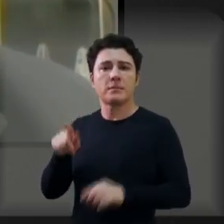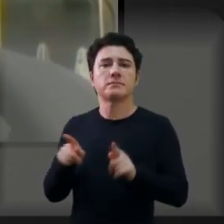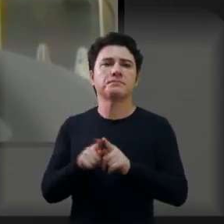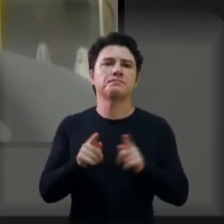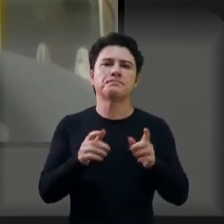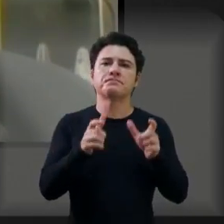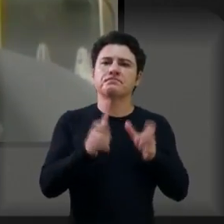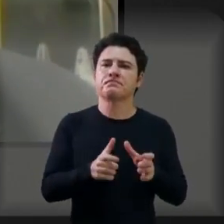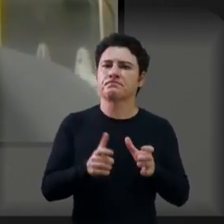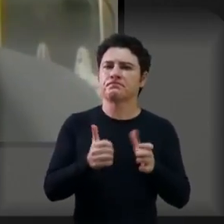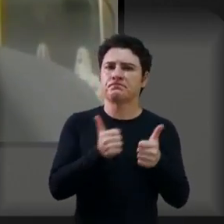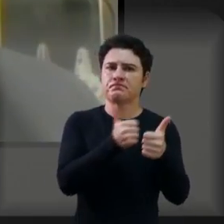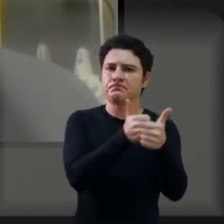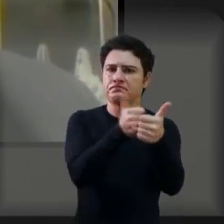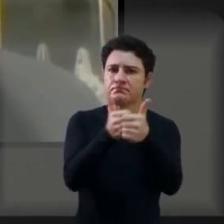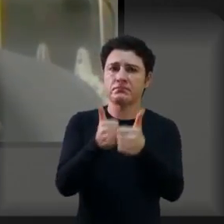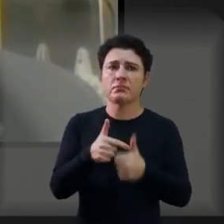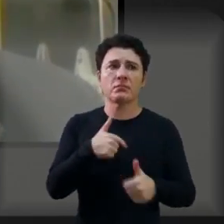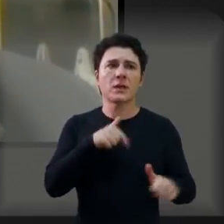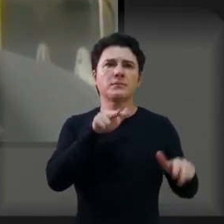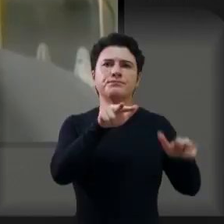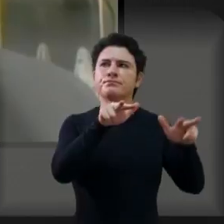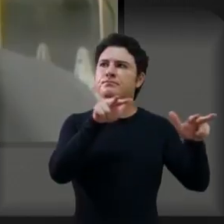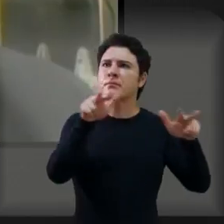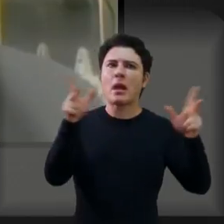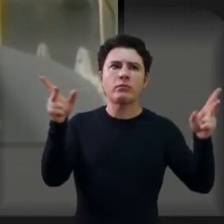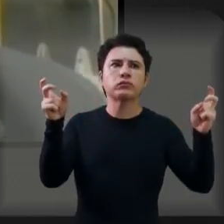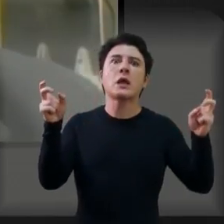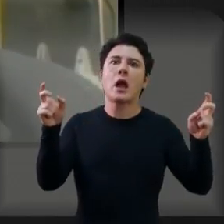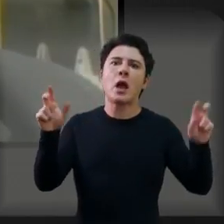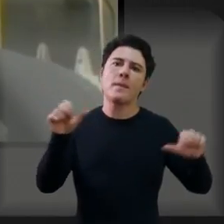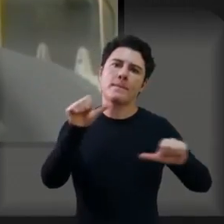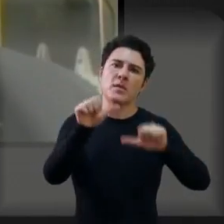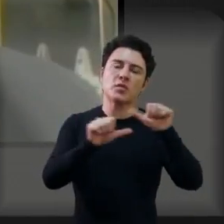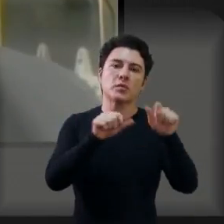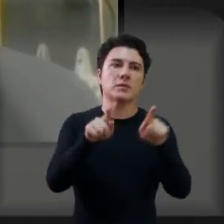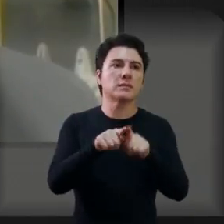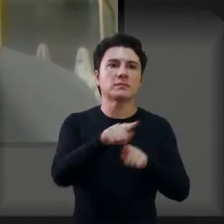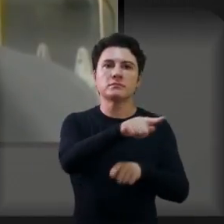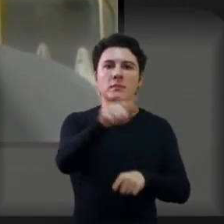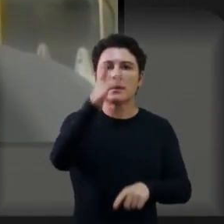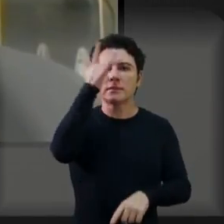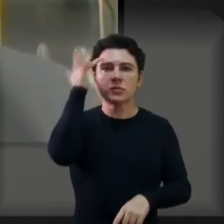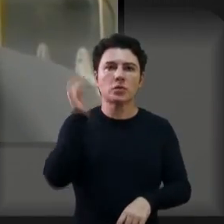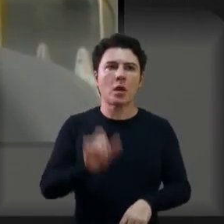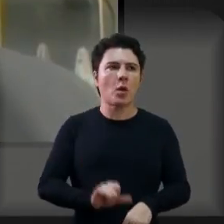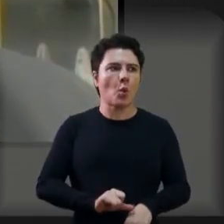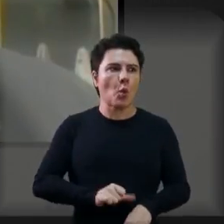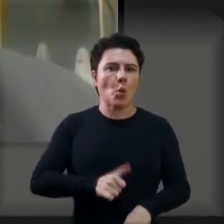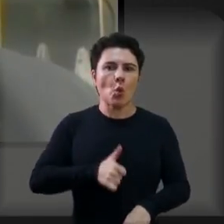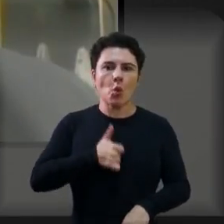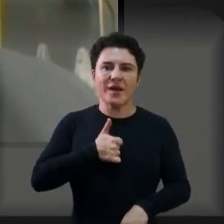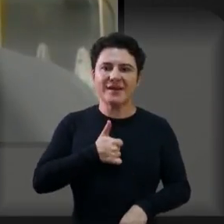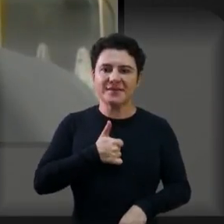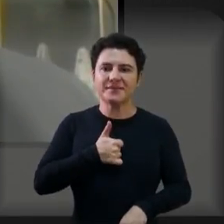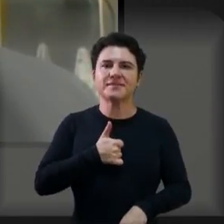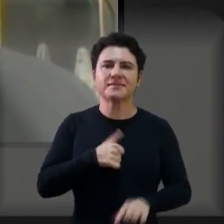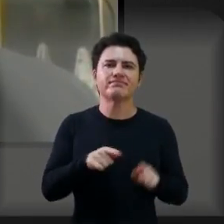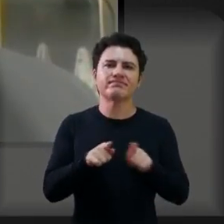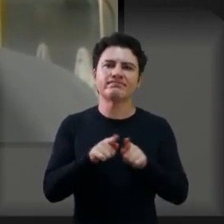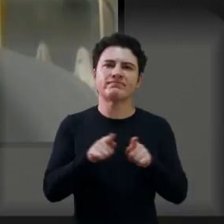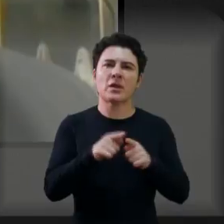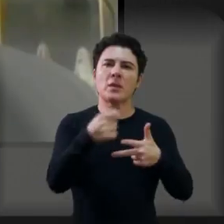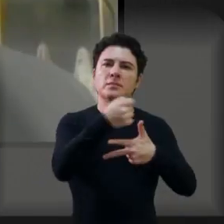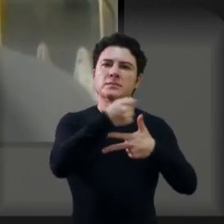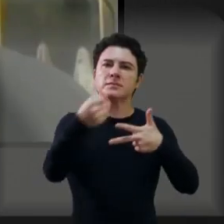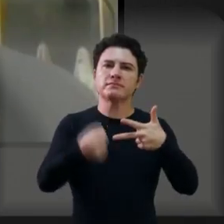e eu estou vendo, literalmente, a mudança, a autoestima, as pessoas vendo a importância do poder público